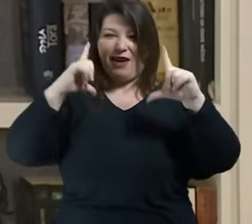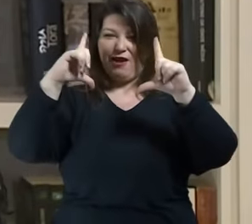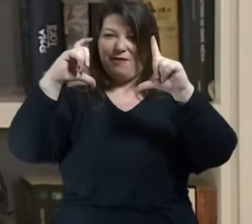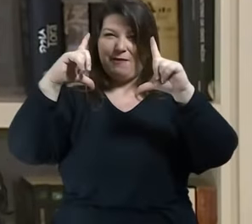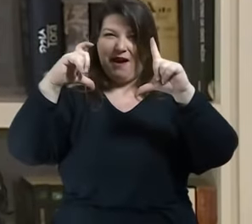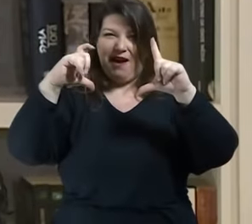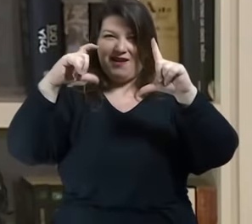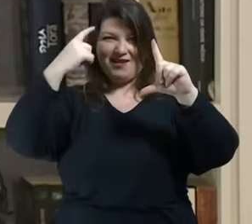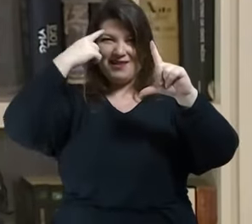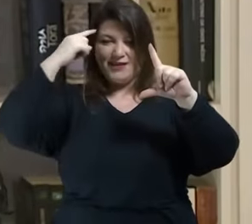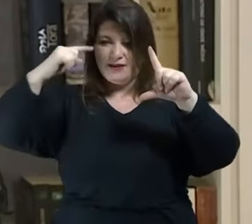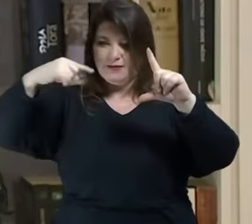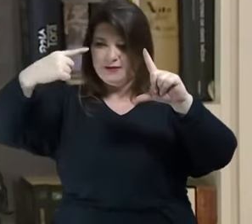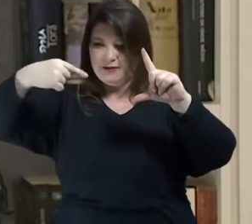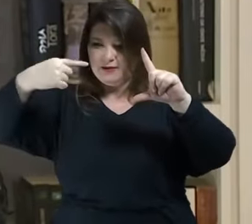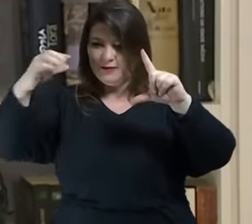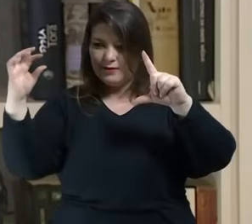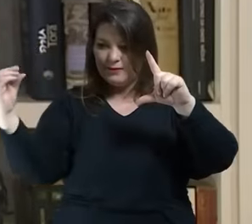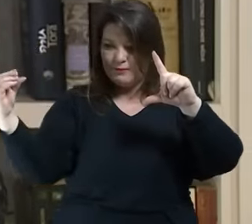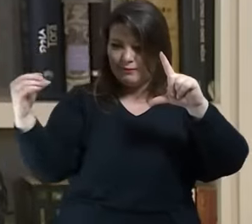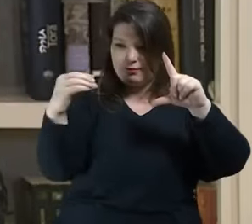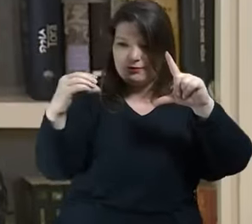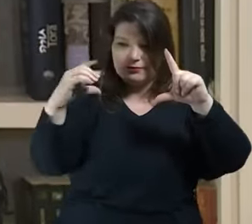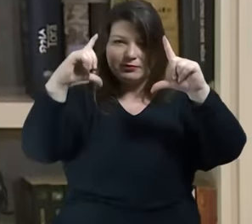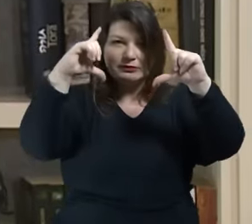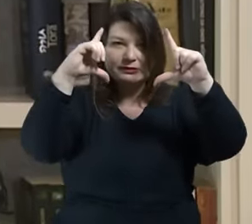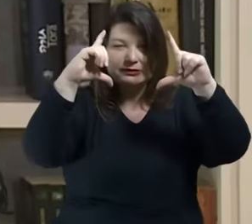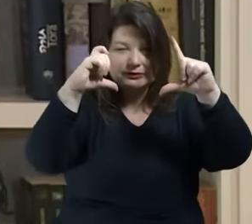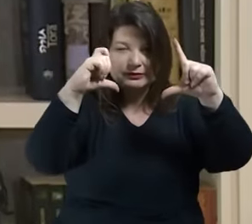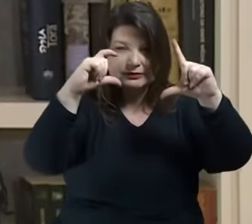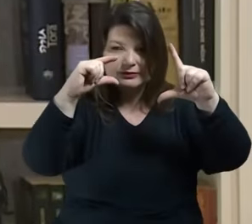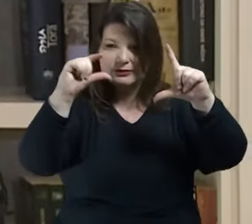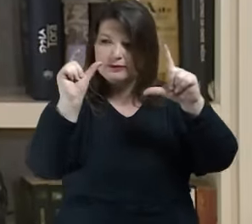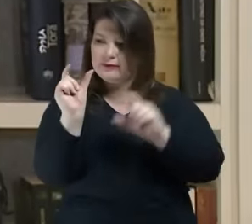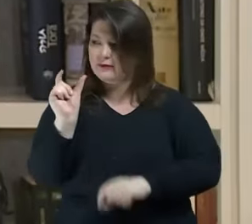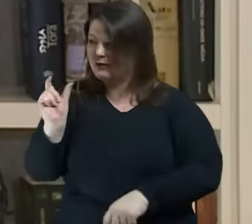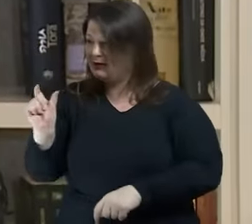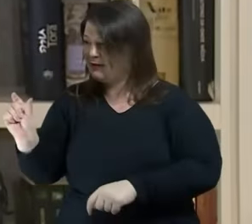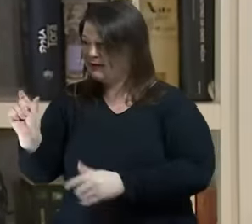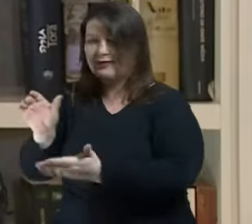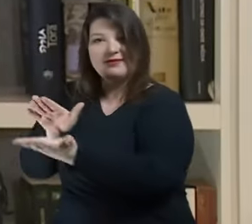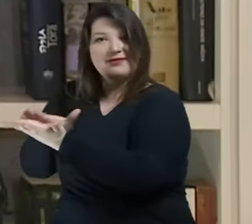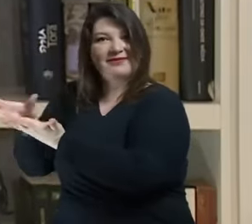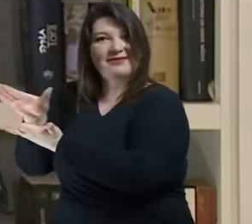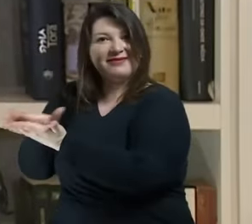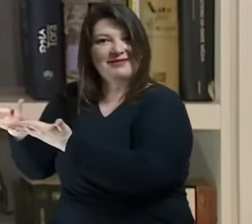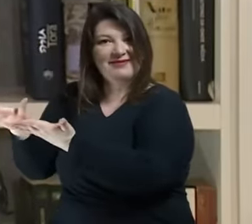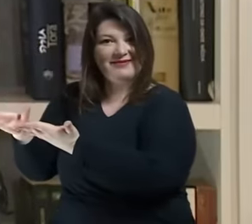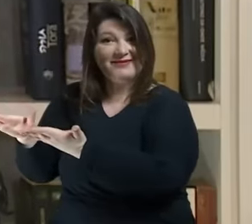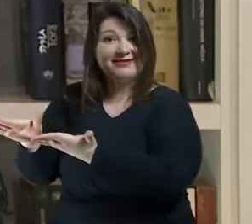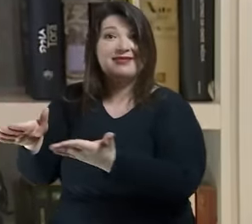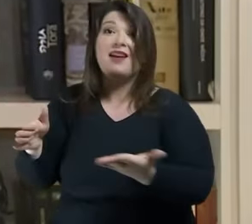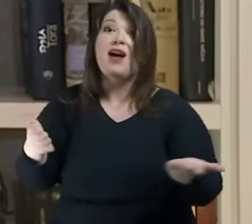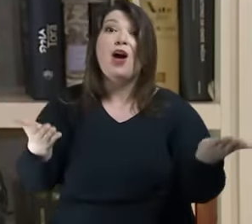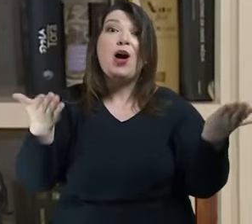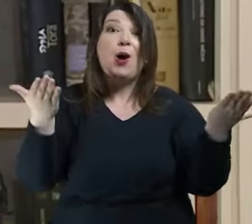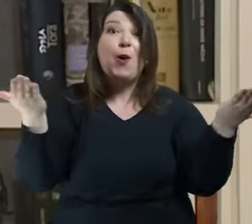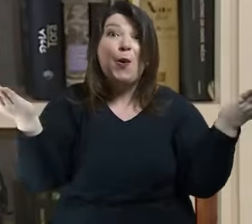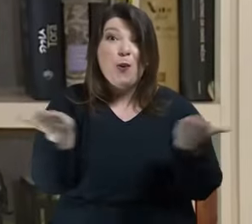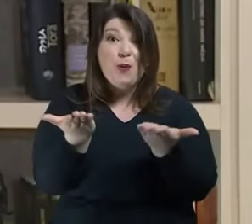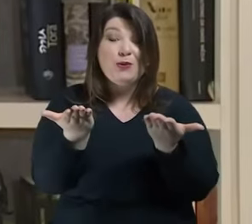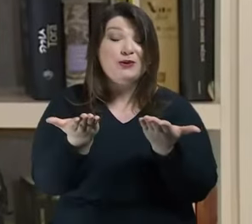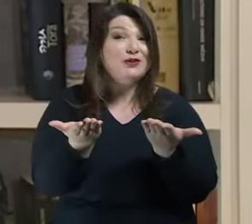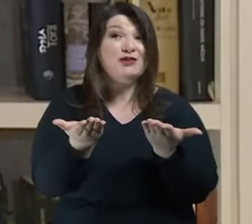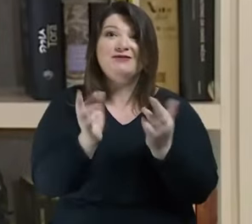muita tentativa de muitas fotos e se houver 15 ou 20 celulares nós vamos ter que tirar uma de cada celular já que ninguém